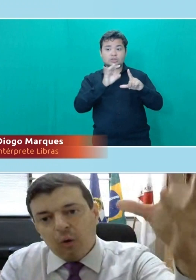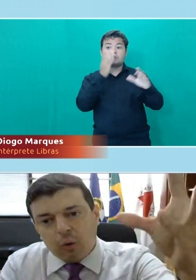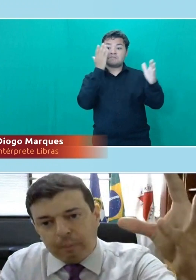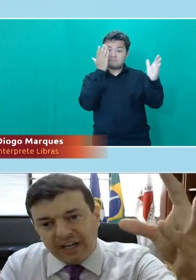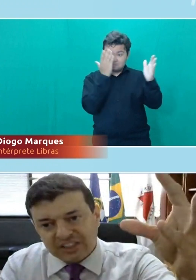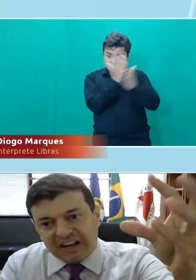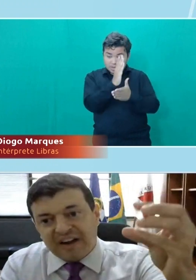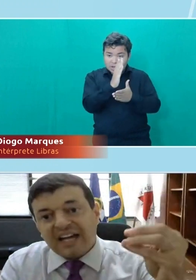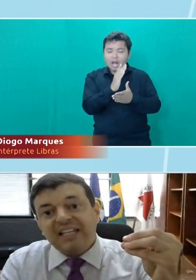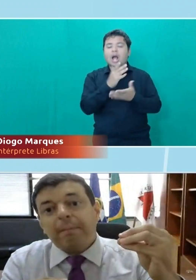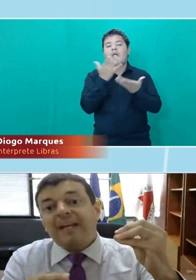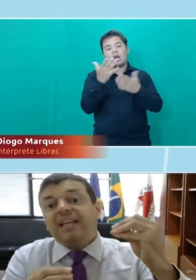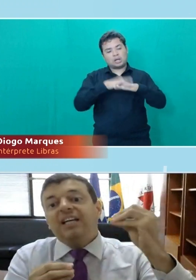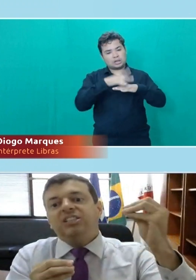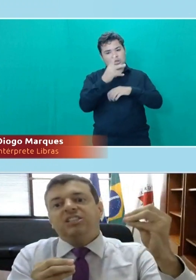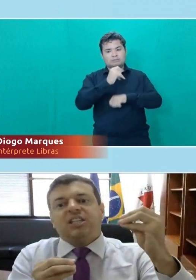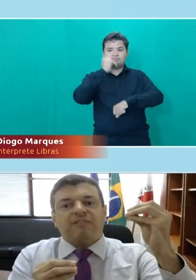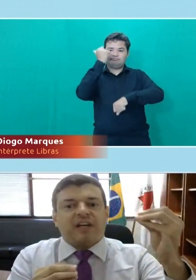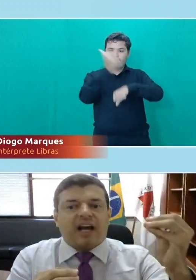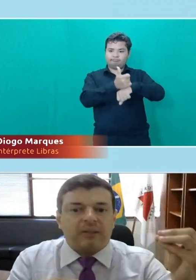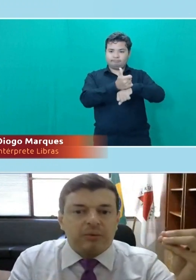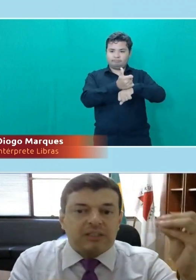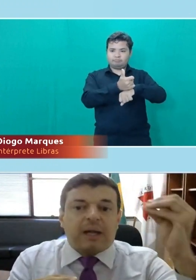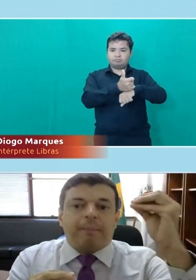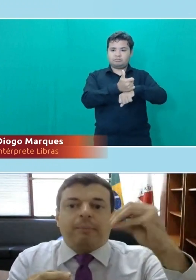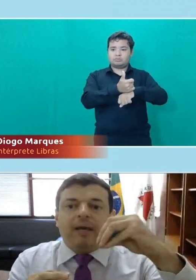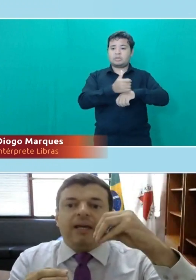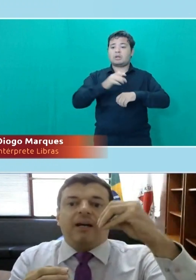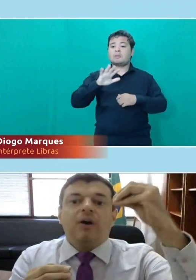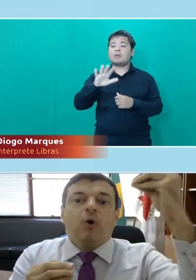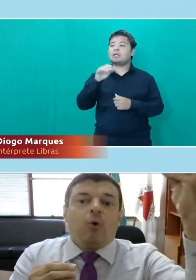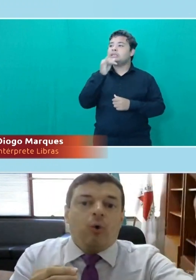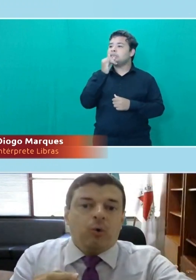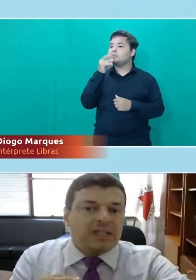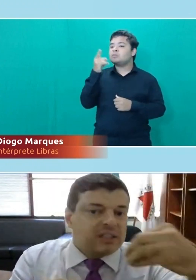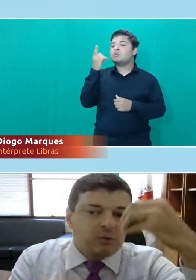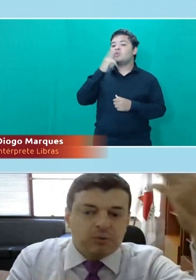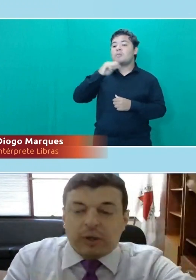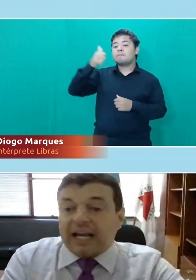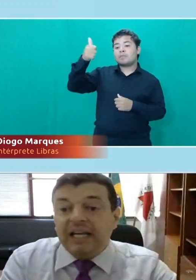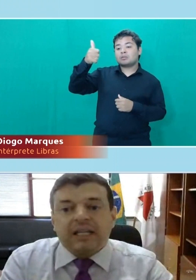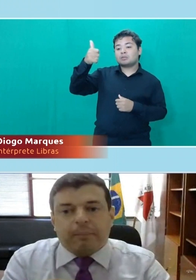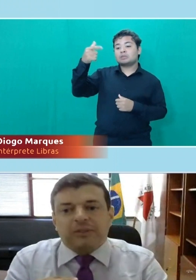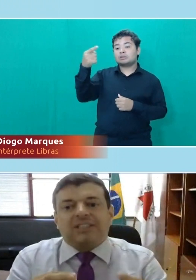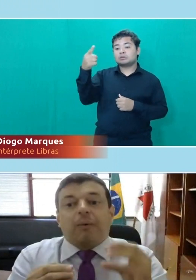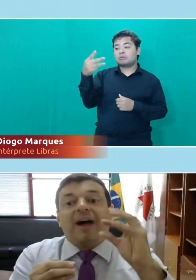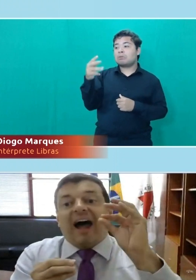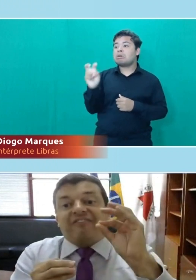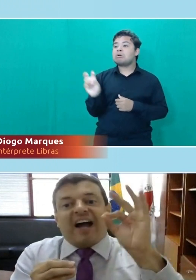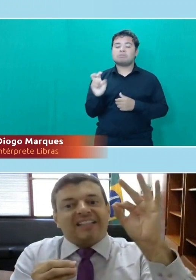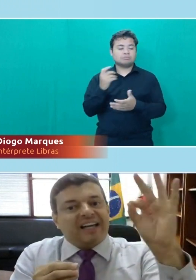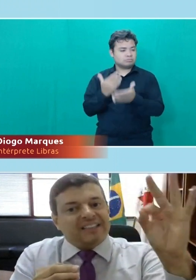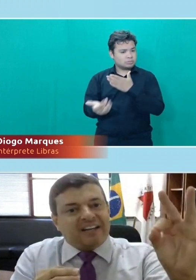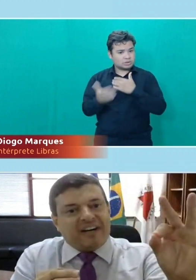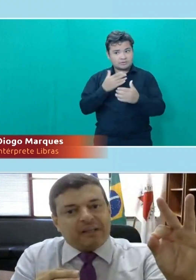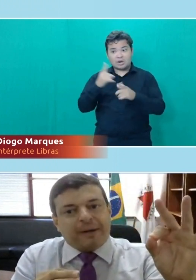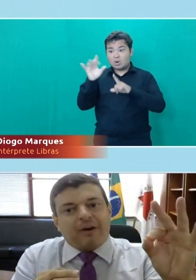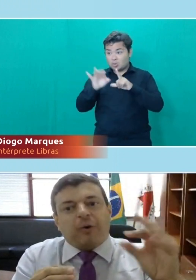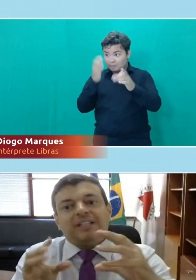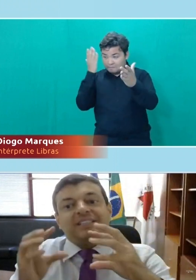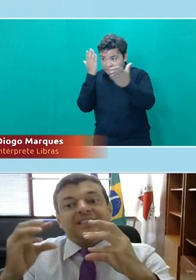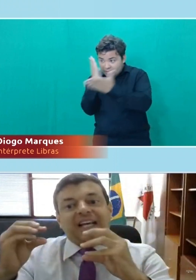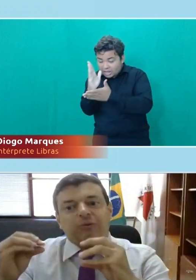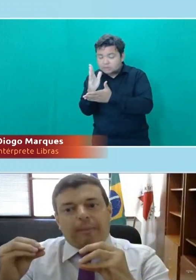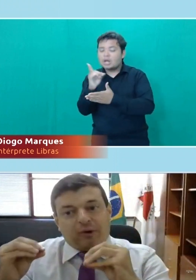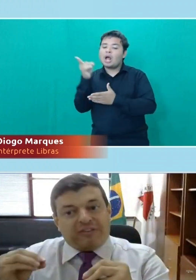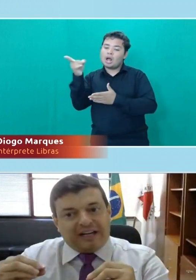ocupante da vaga, independente de ter ficado na primeira, ou na segunda, ou na quinta posição. A vaga está reservada